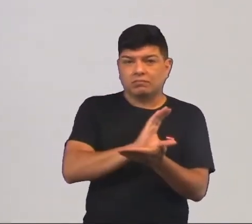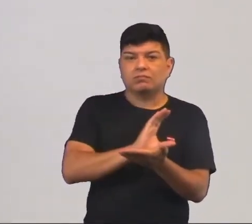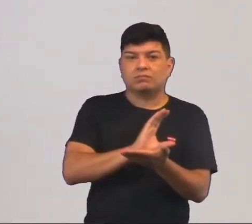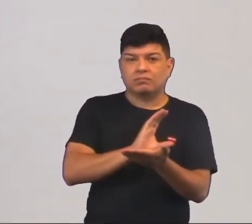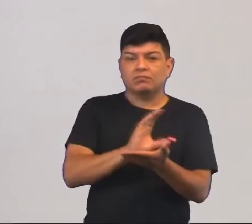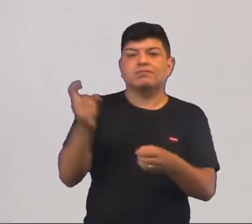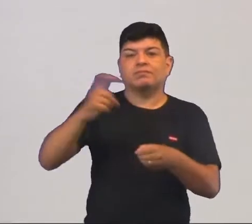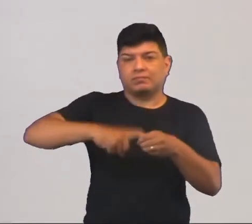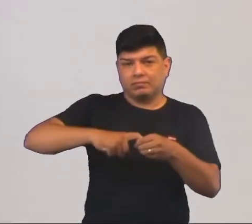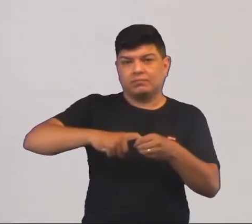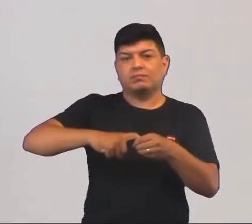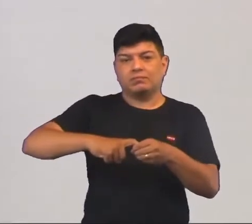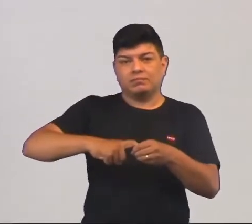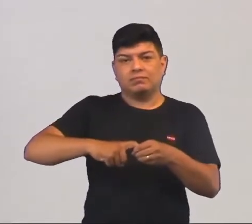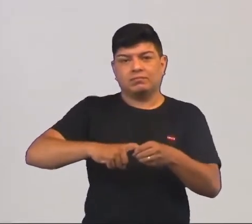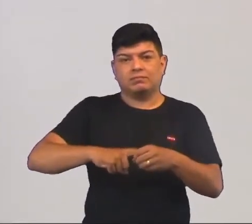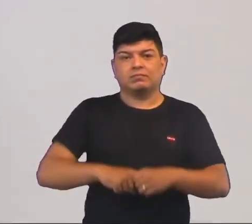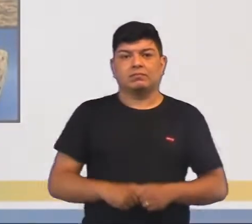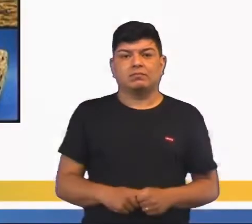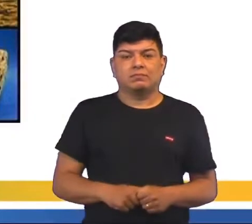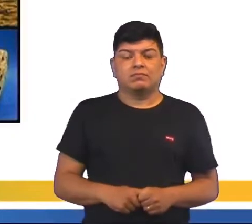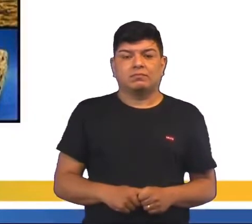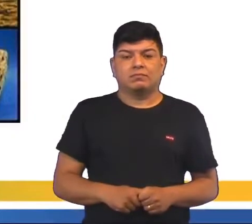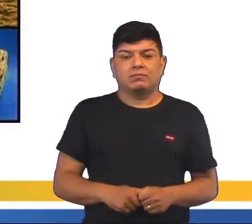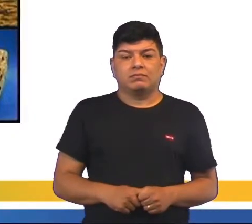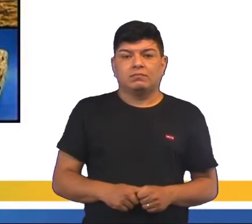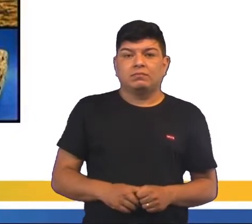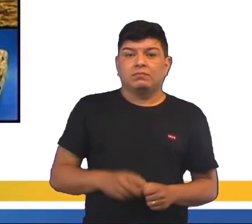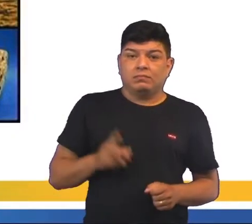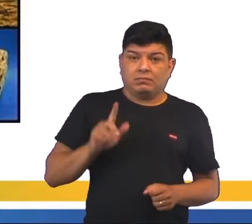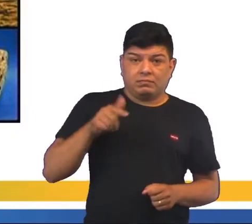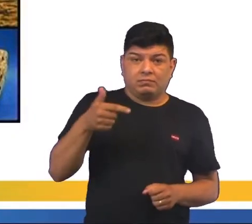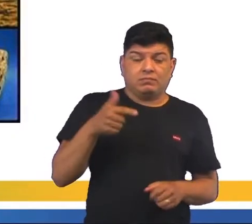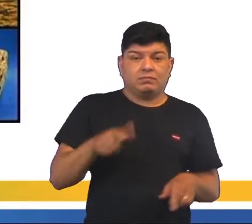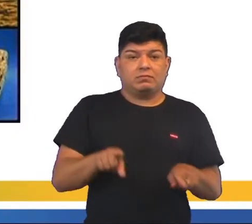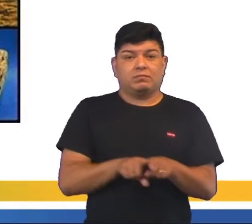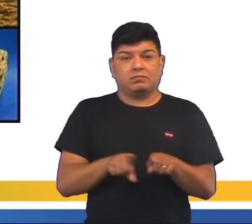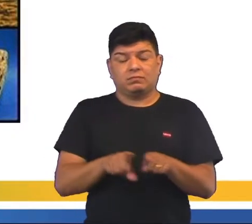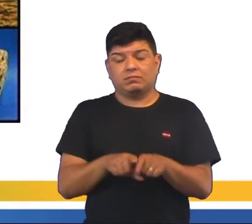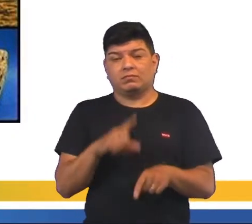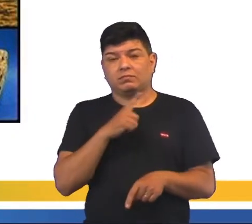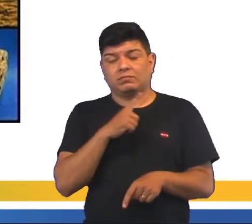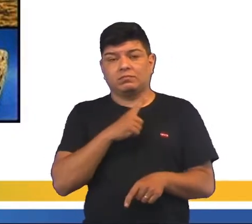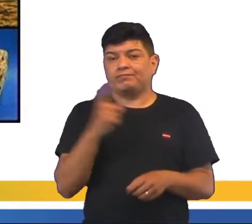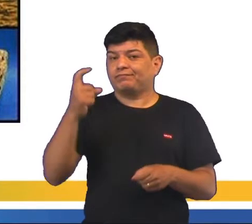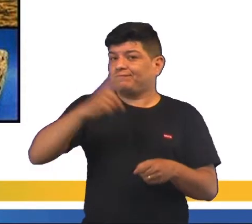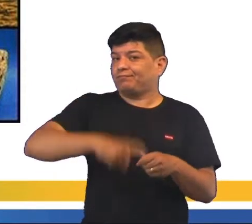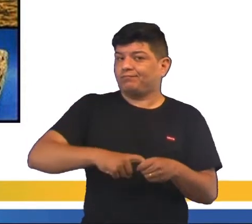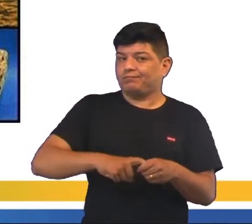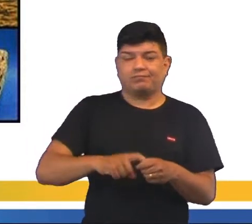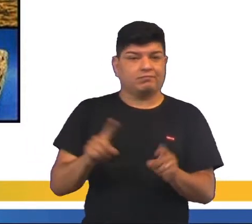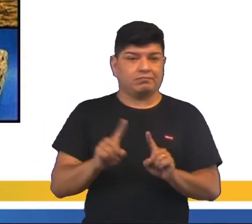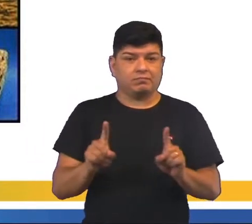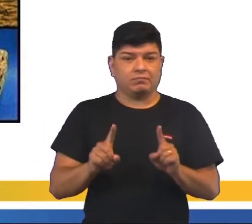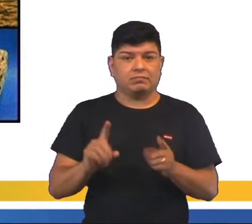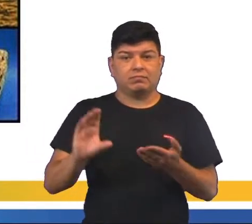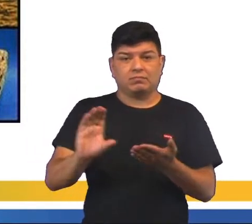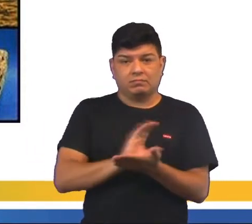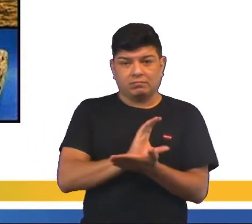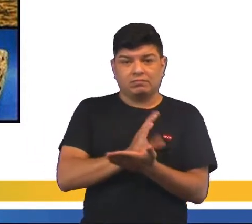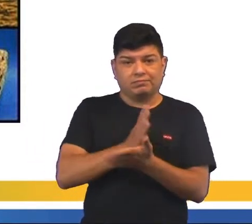renováveis. Na sequência, temos aí os não renováveis. São recursos